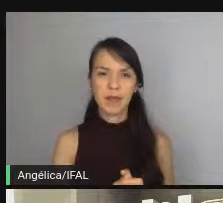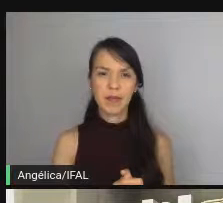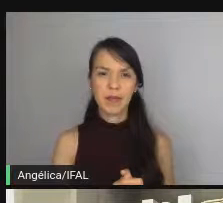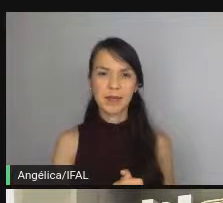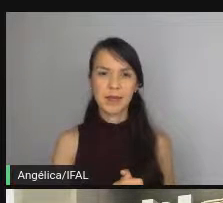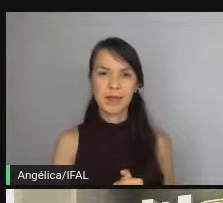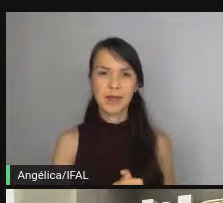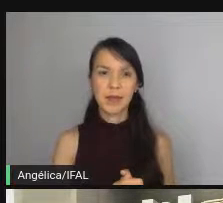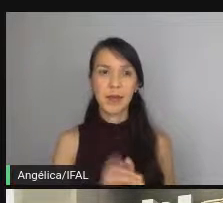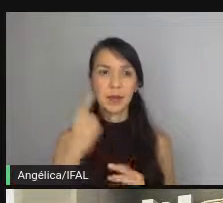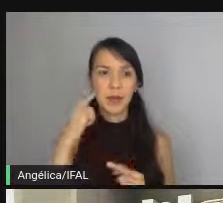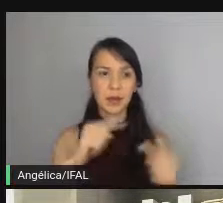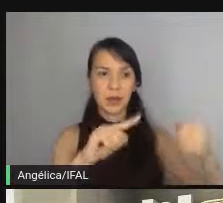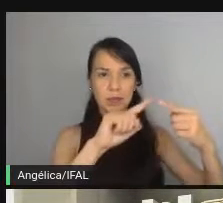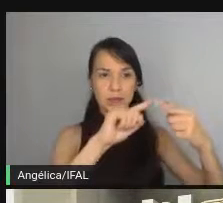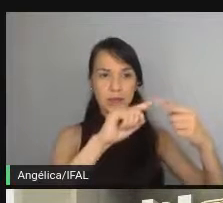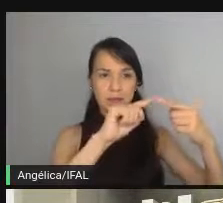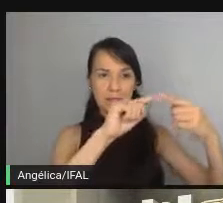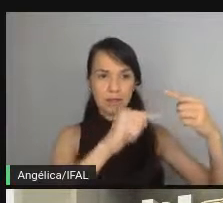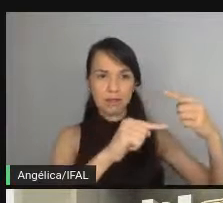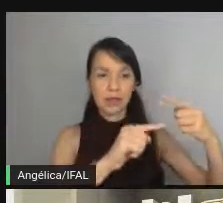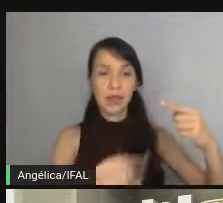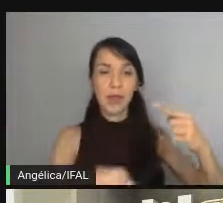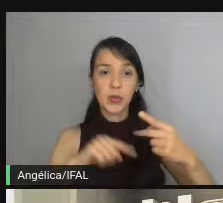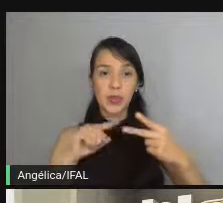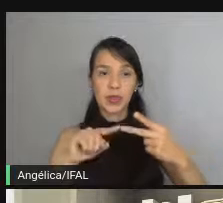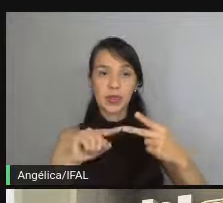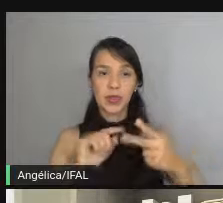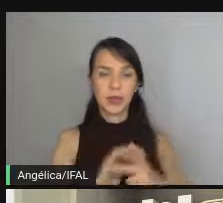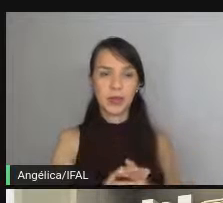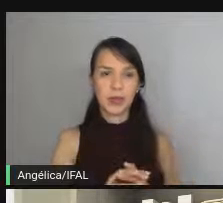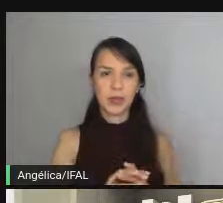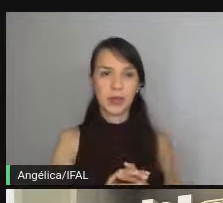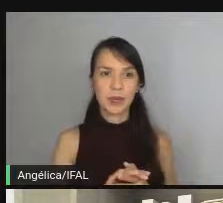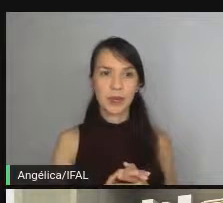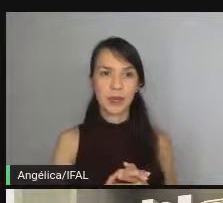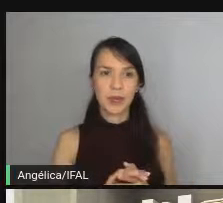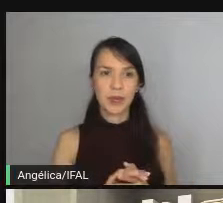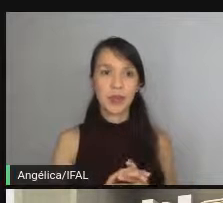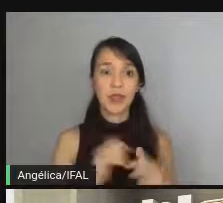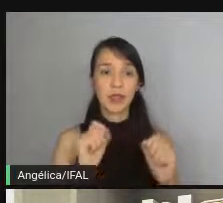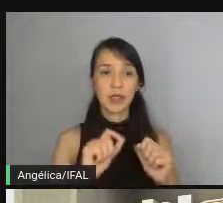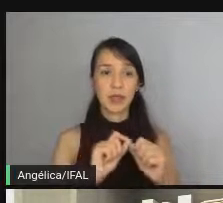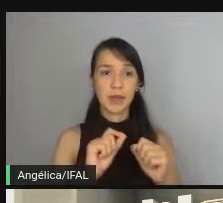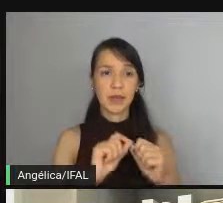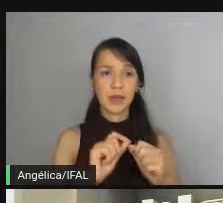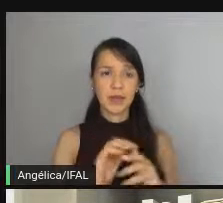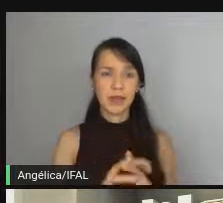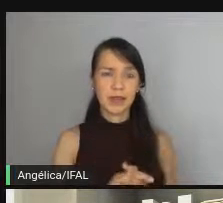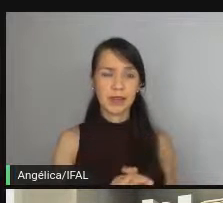pronto feito segunda coisa o mínimo que a gente pode fazer né